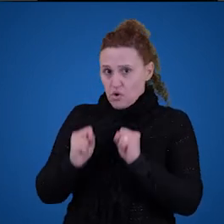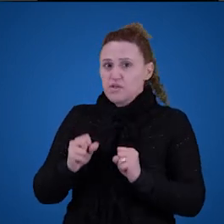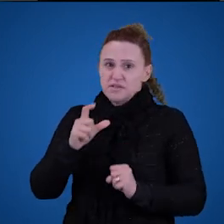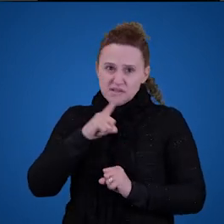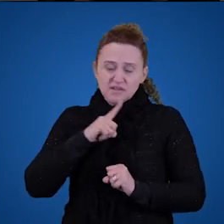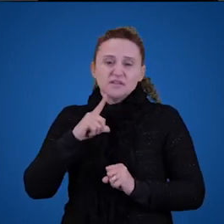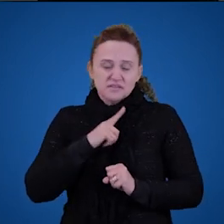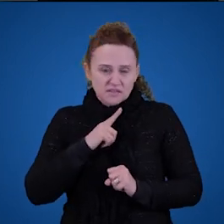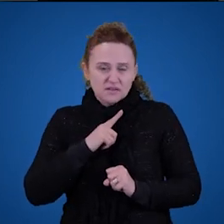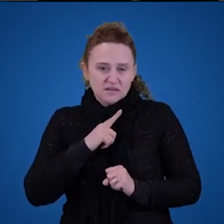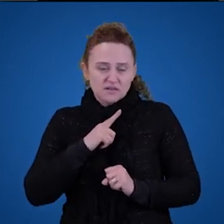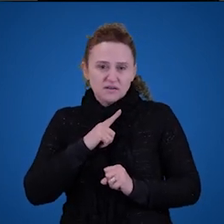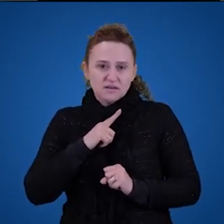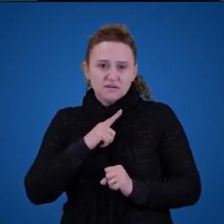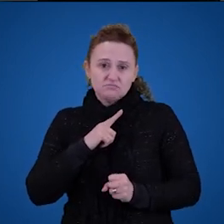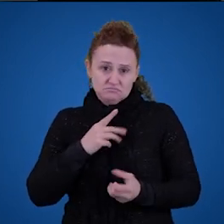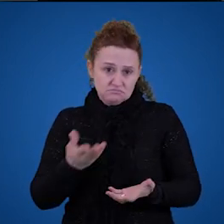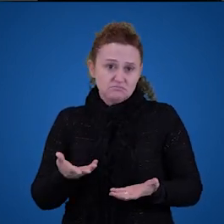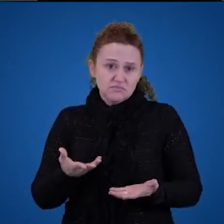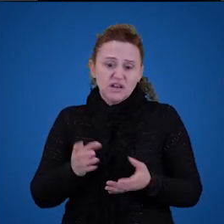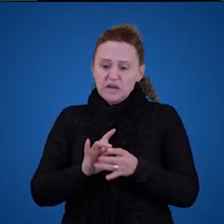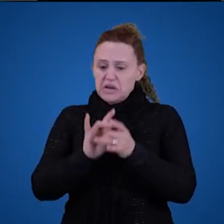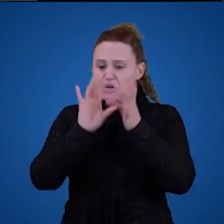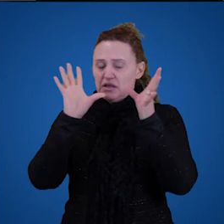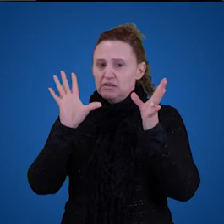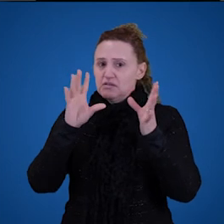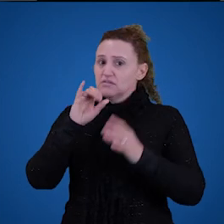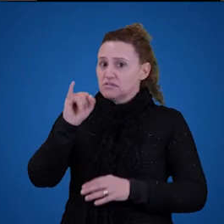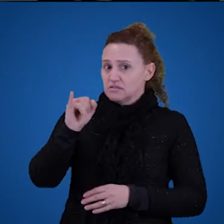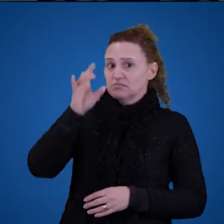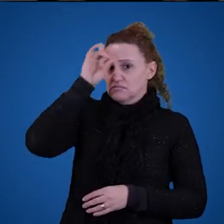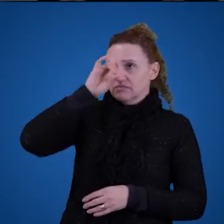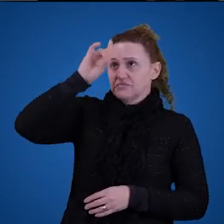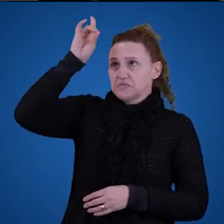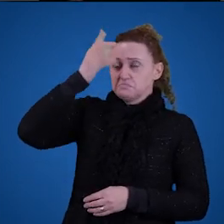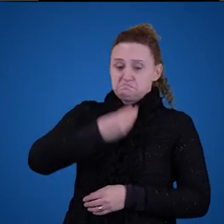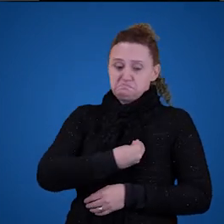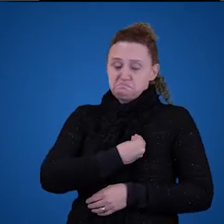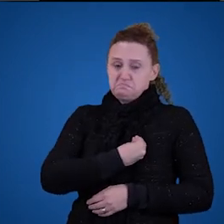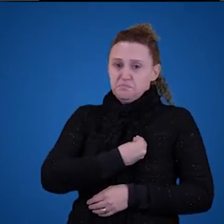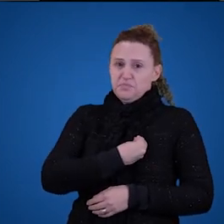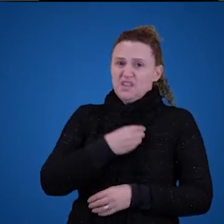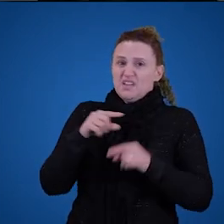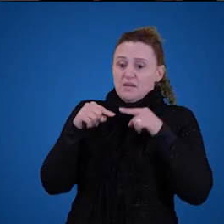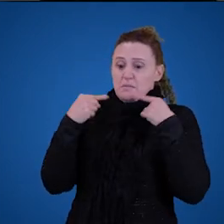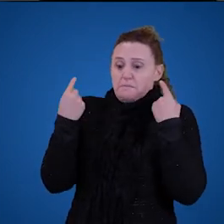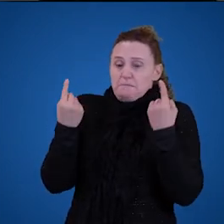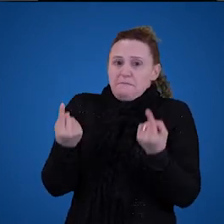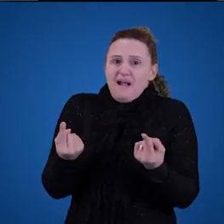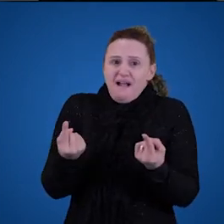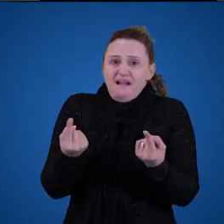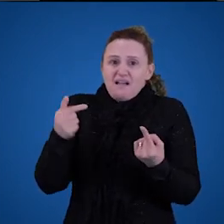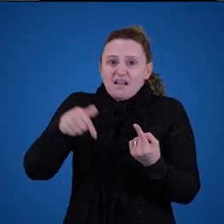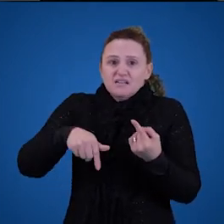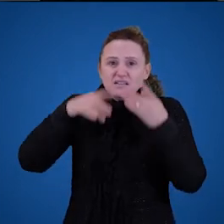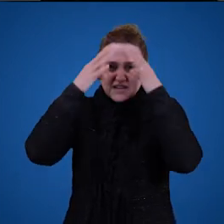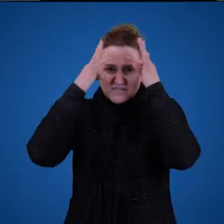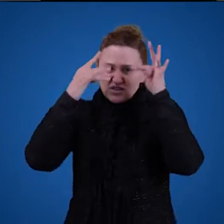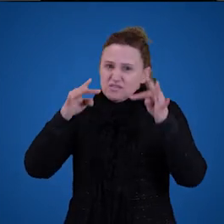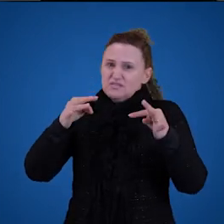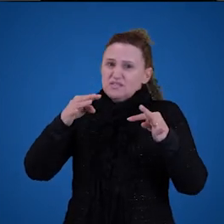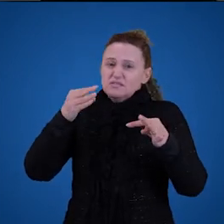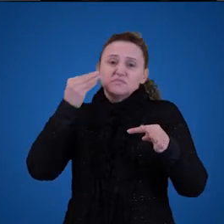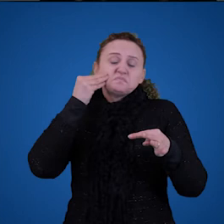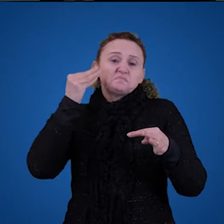quiserem, claro. Todo mundo é livre para acreditar no que quiser. Mas, nós em filosofia, estamos tentando provar se Deus existe ou não.